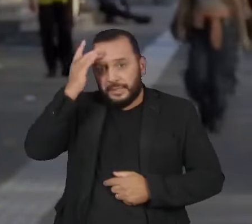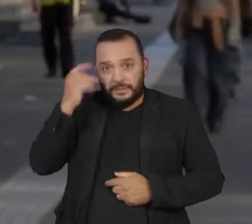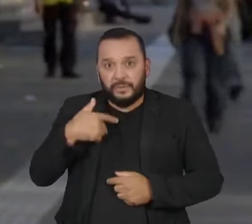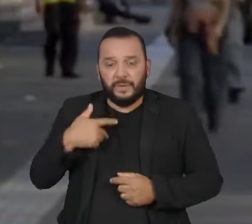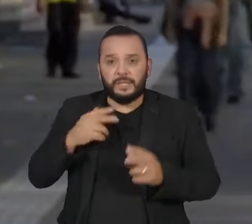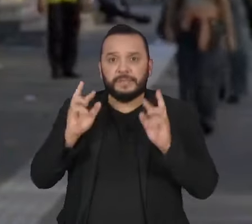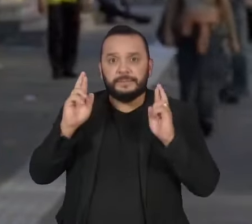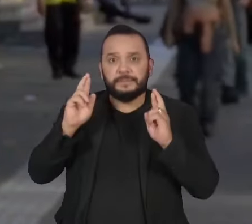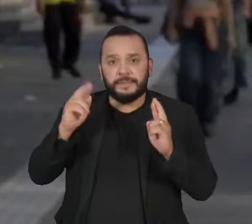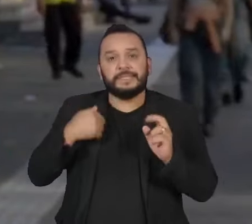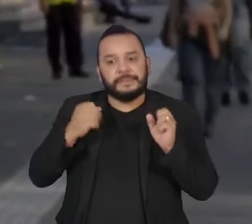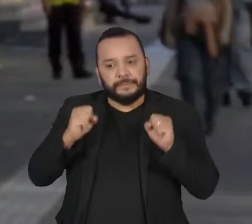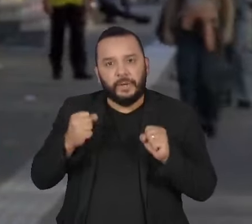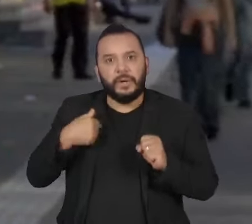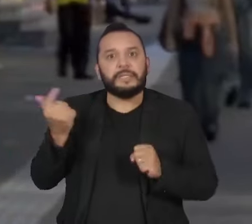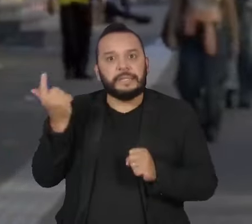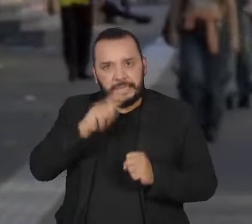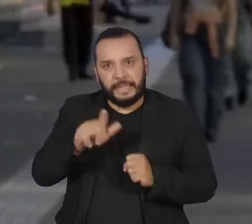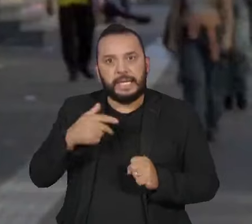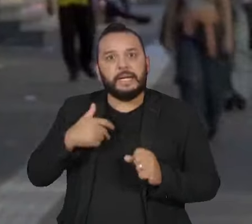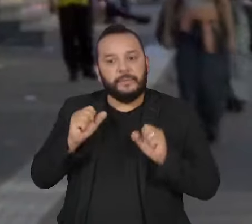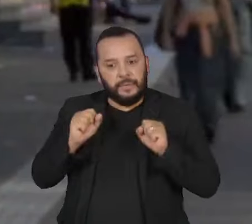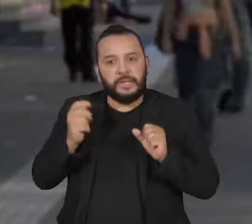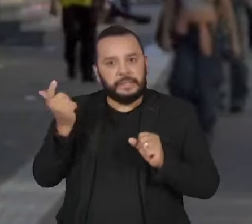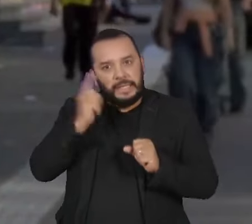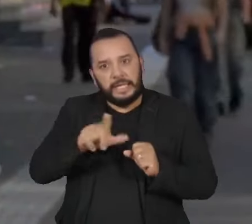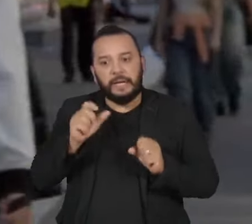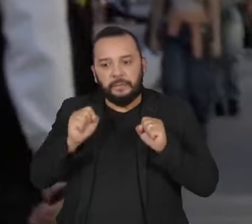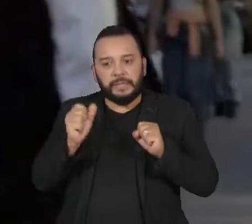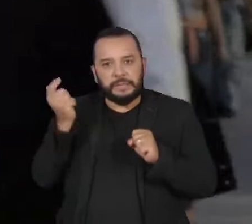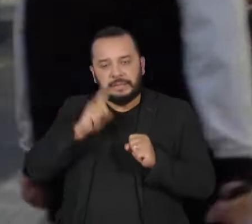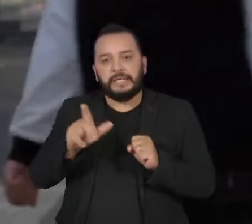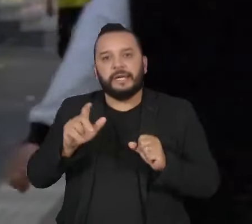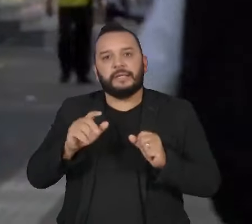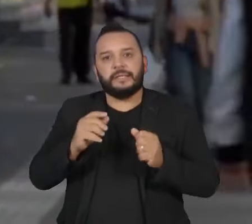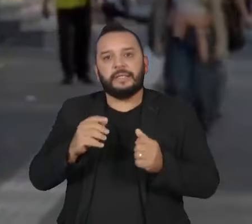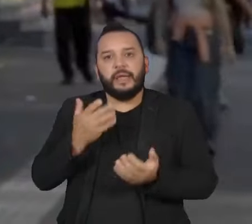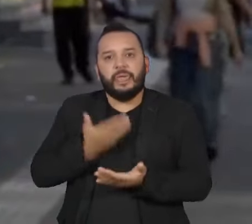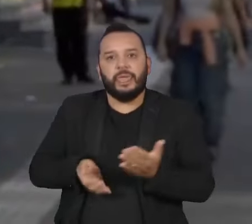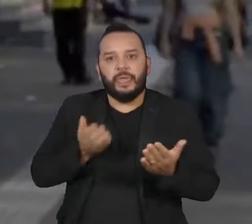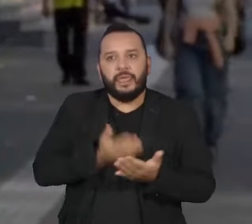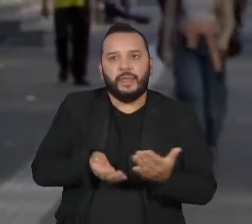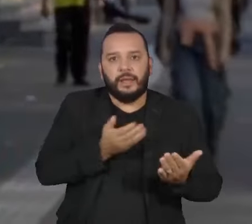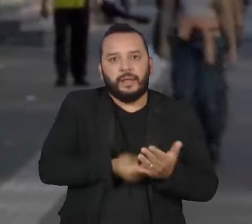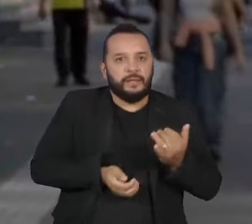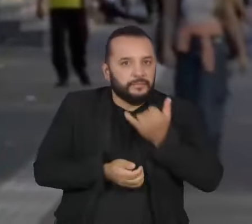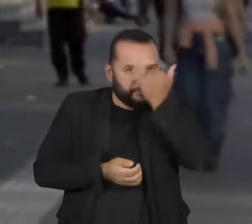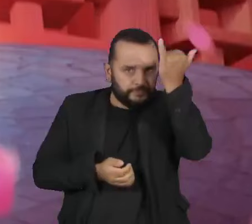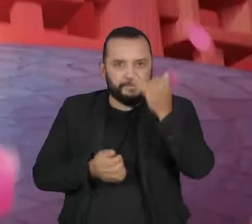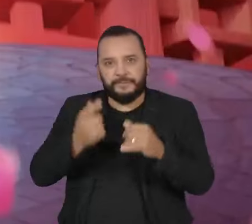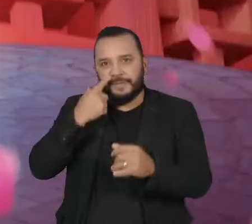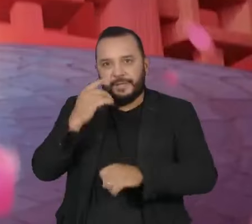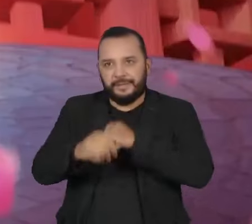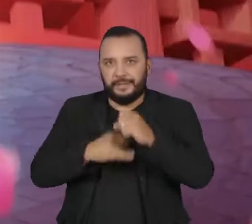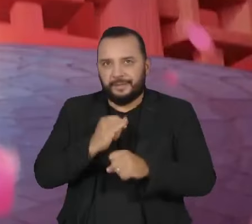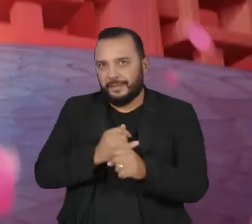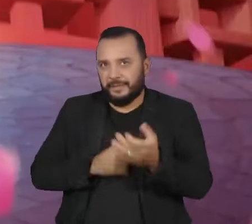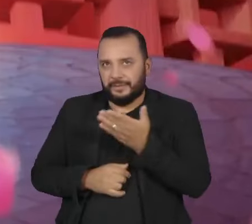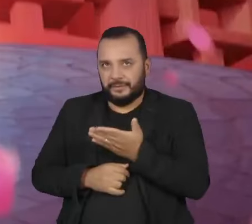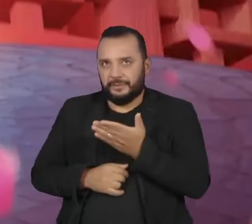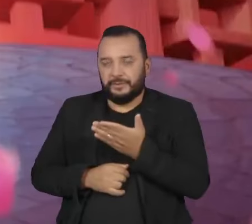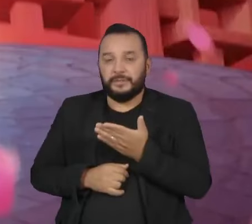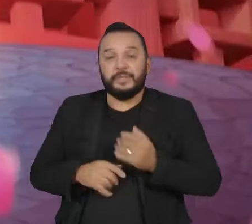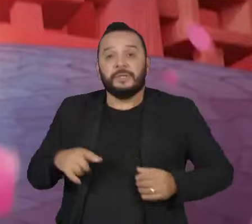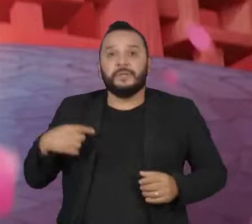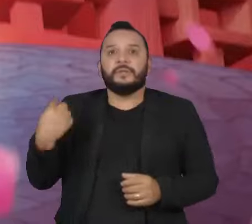jogador pode ganhar na próxima rodada. Uma ideia que é reforçada por personalidades da internet. Eles priorizam os